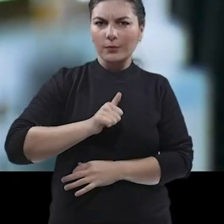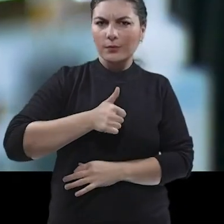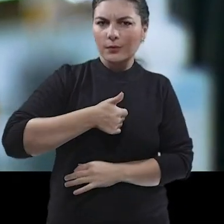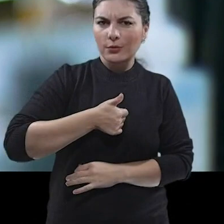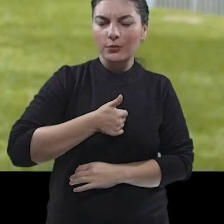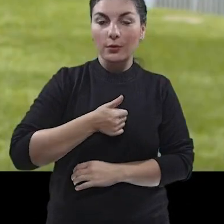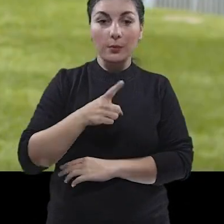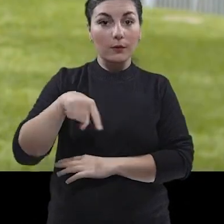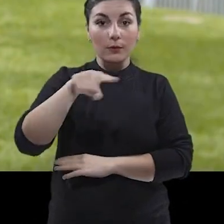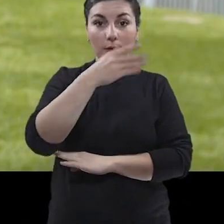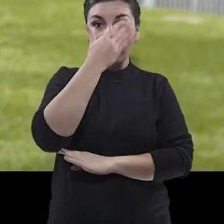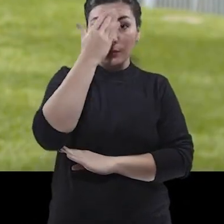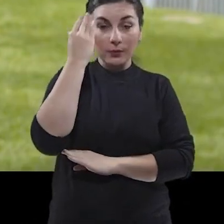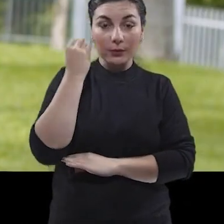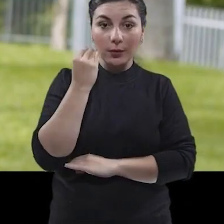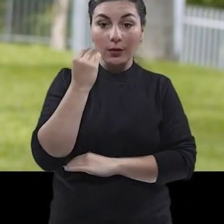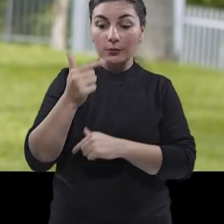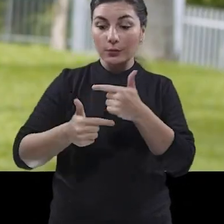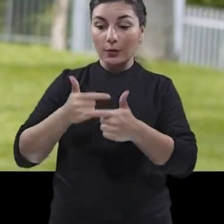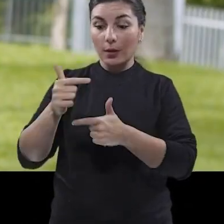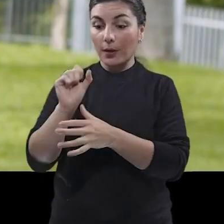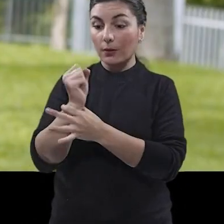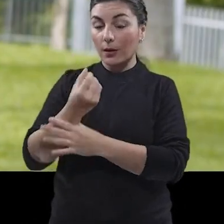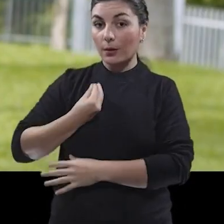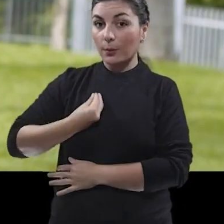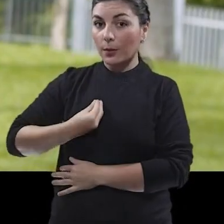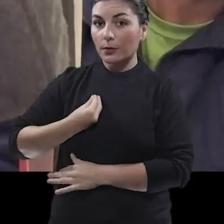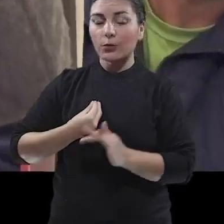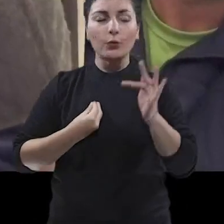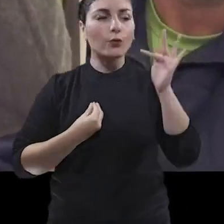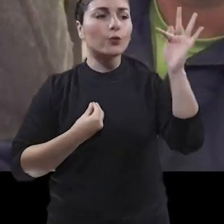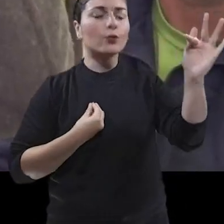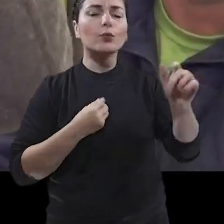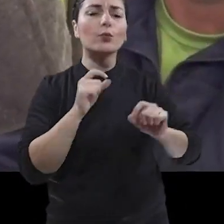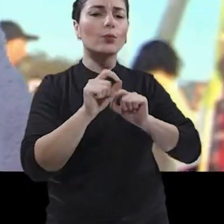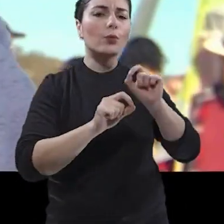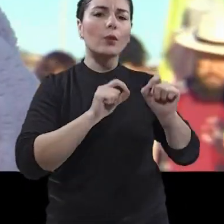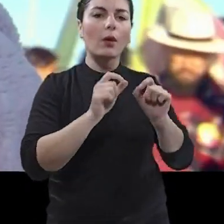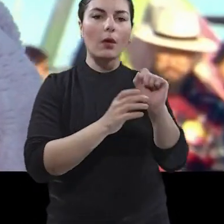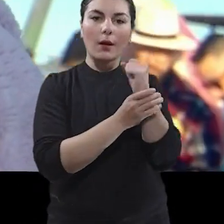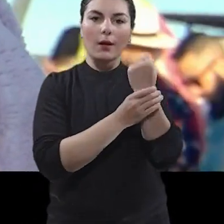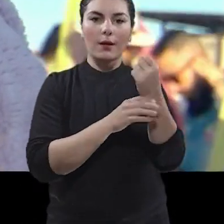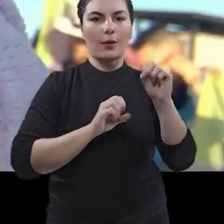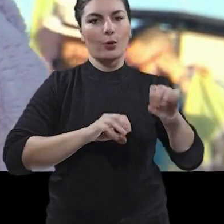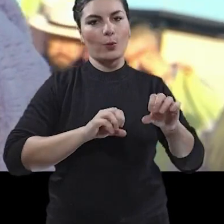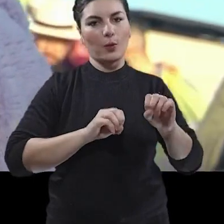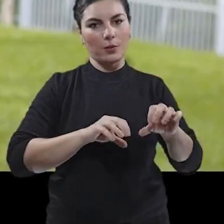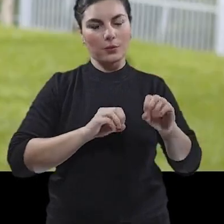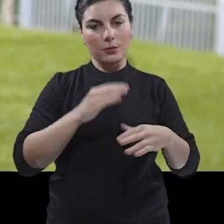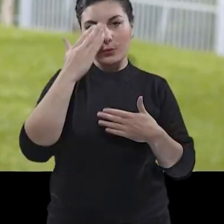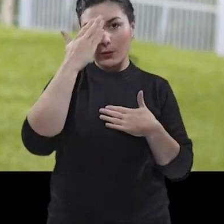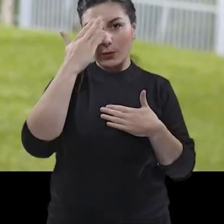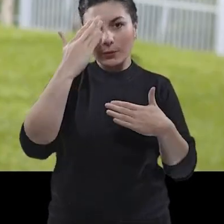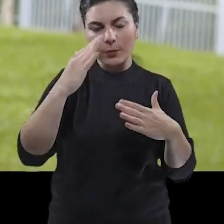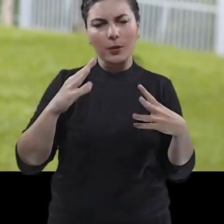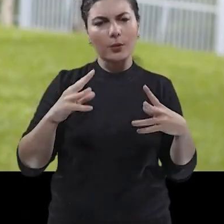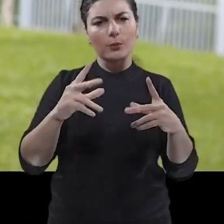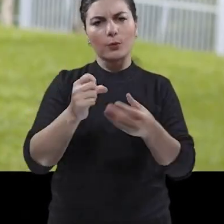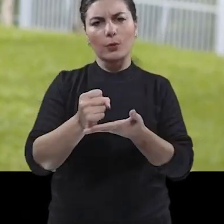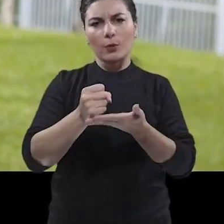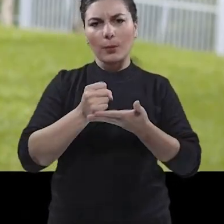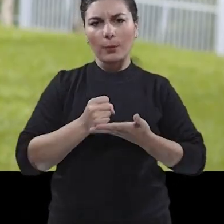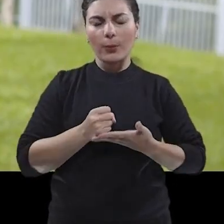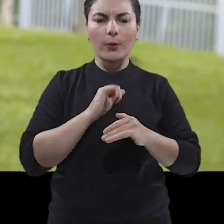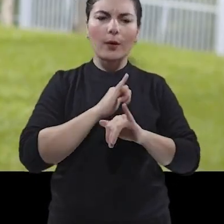gera autoestima E não esqueça nunca O emprego garante o presente Mas o que garante o nosso futuro é a educação Obrigado por